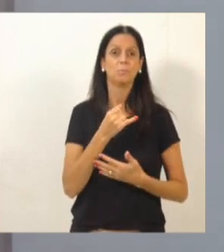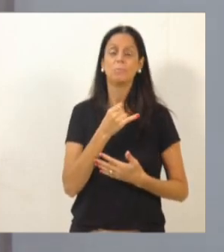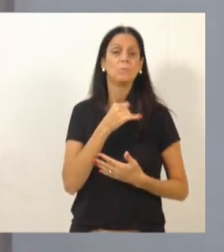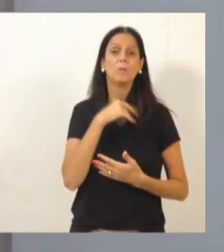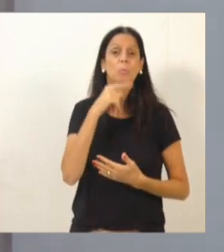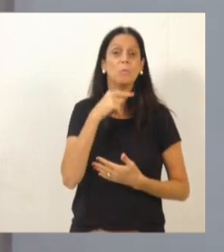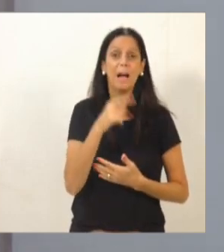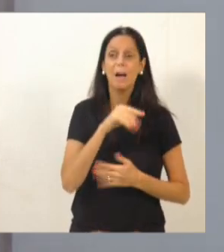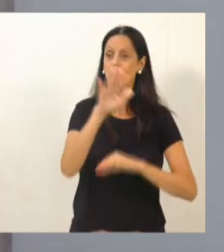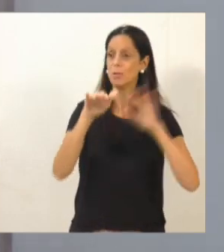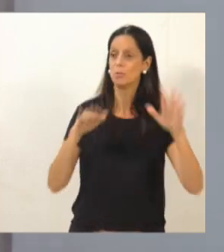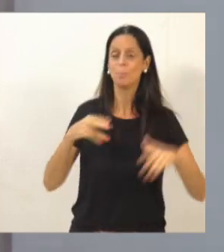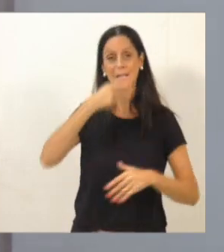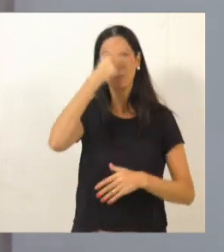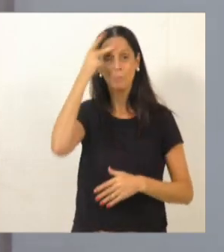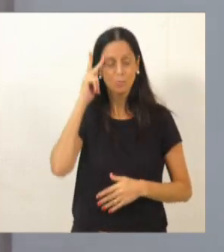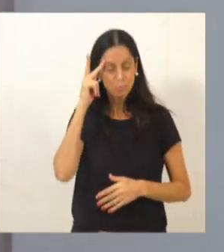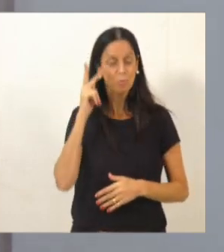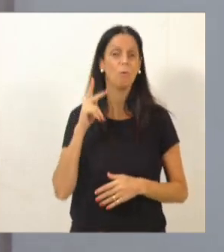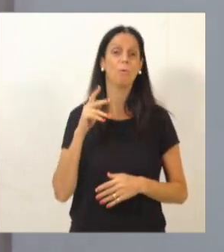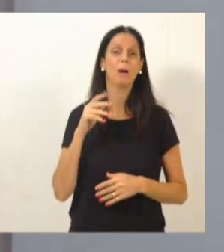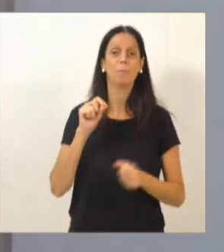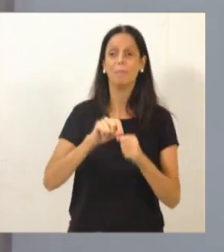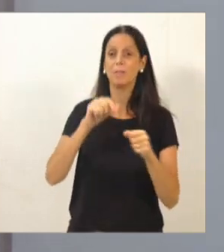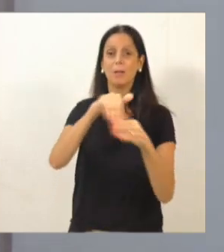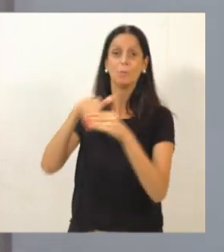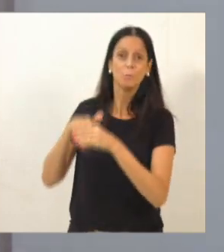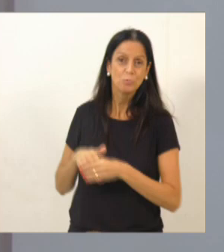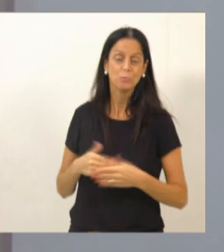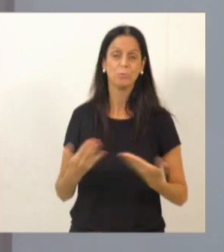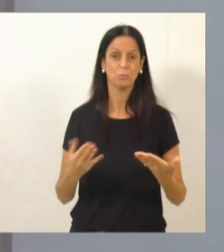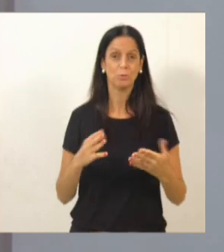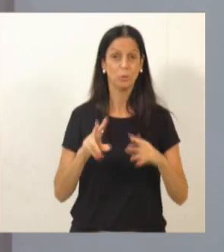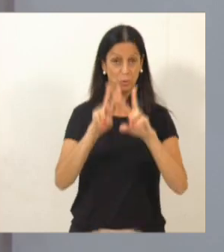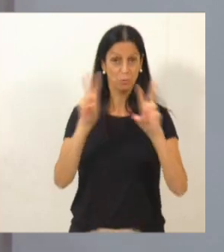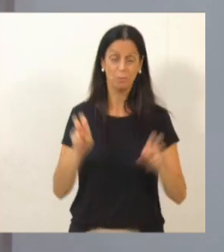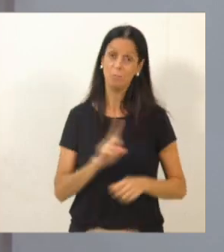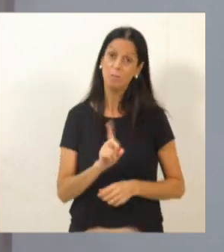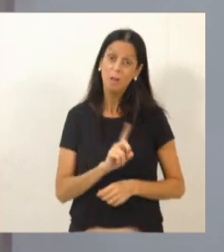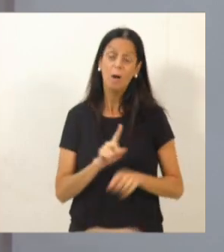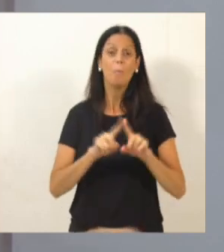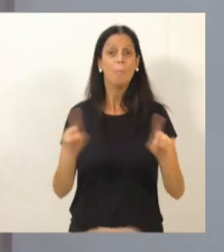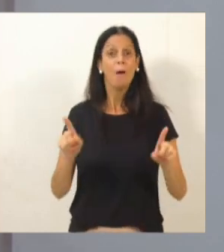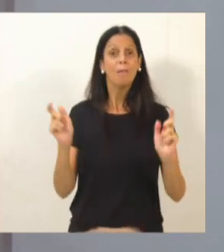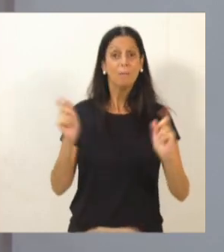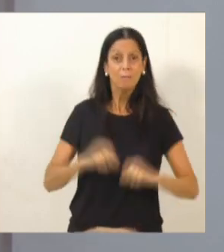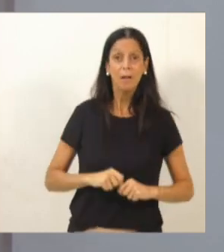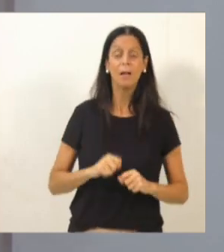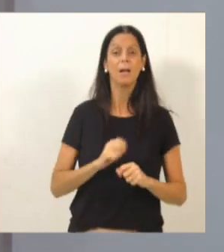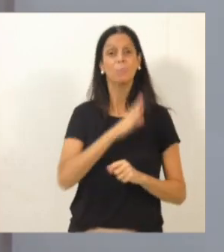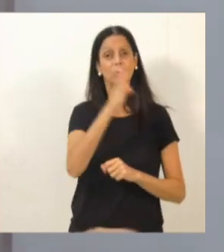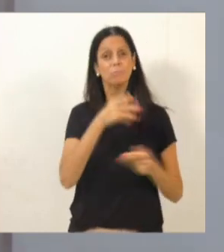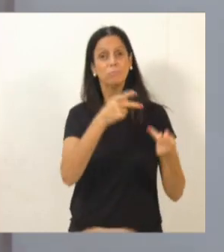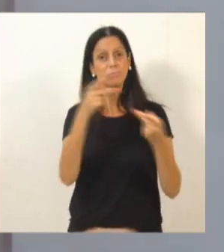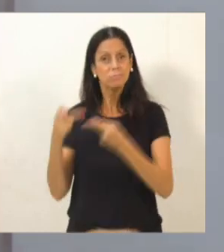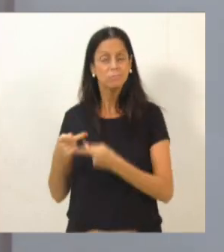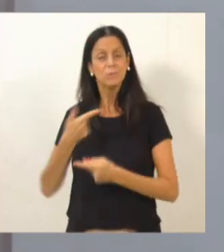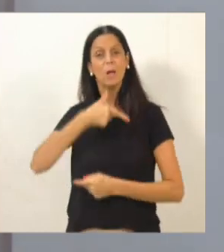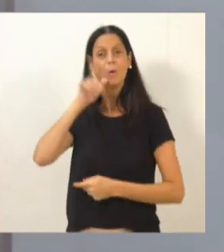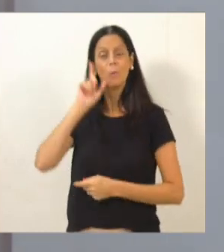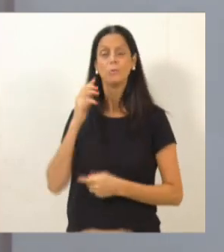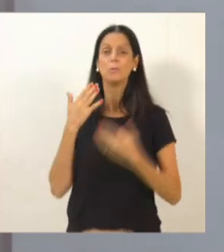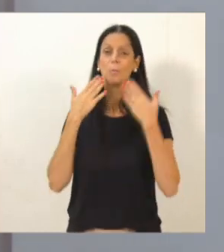as pessoas. Então, a gente está aqui para fazer uma questão de representatividade. Mas a gente precisa do contraponto. Então, essa casa deu um exemplo. Eu acho que ontem foi